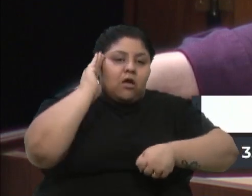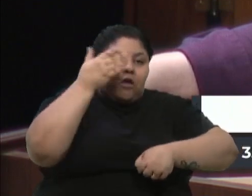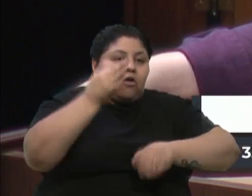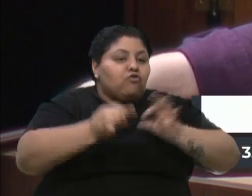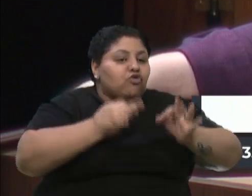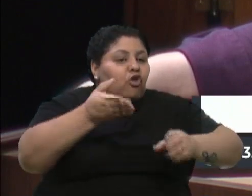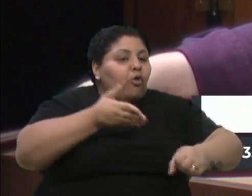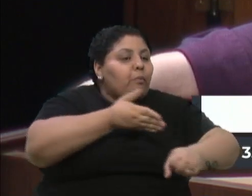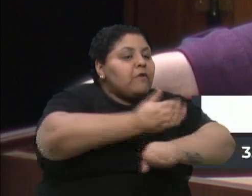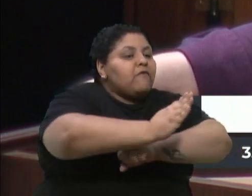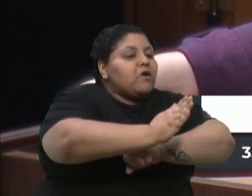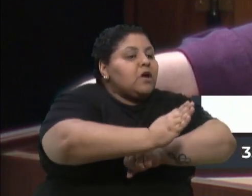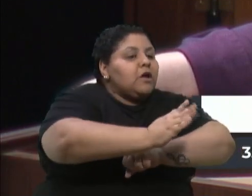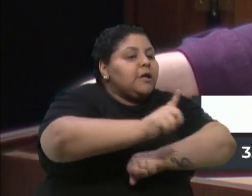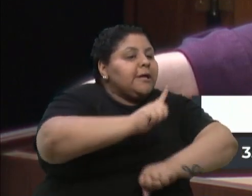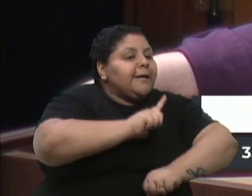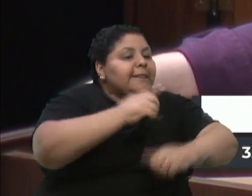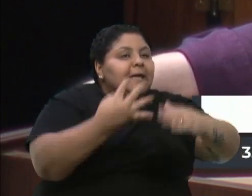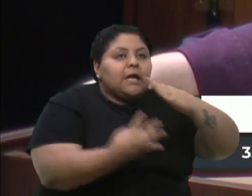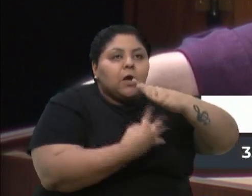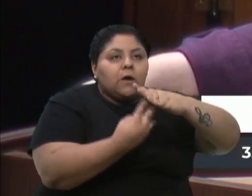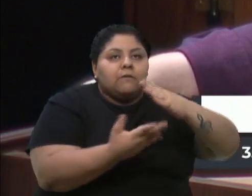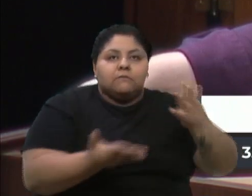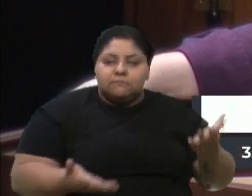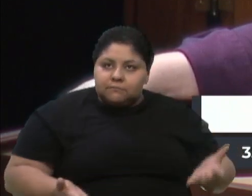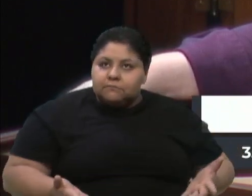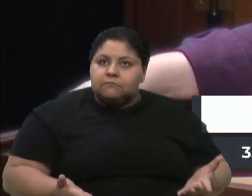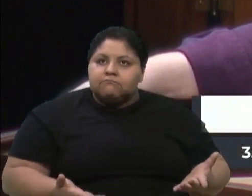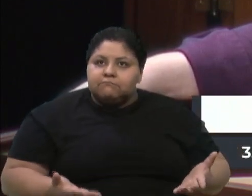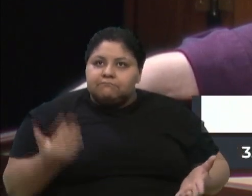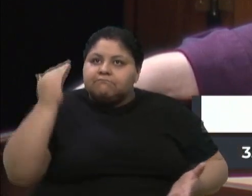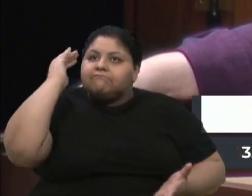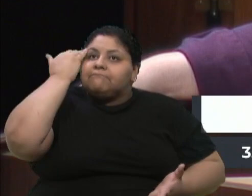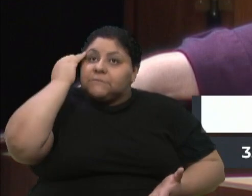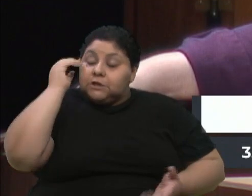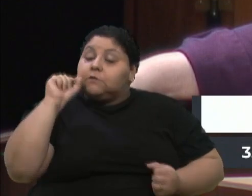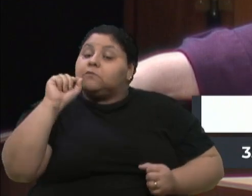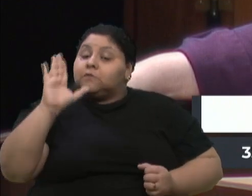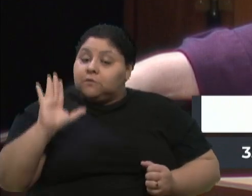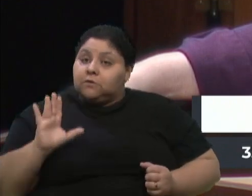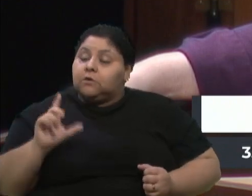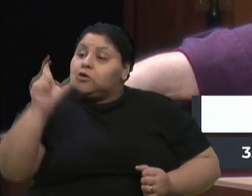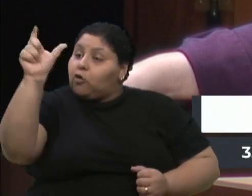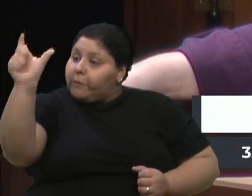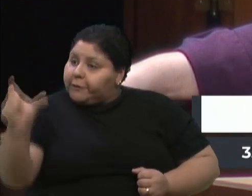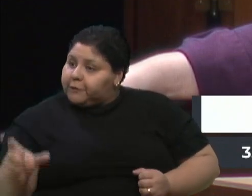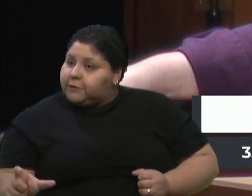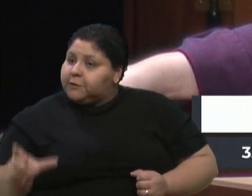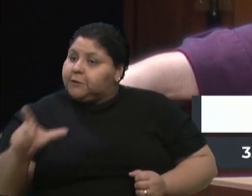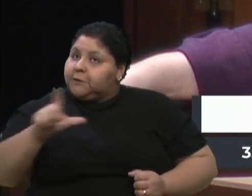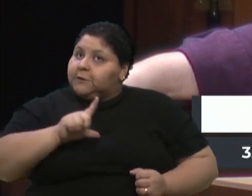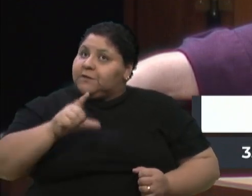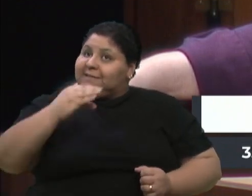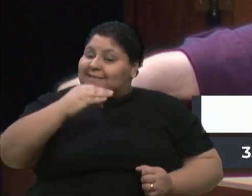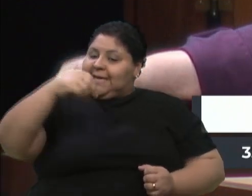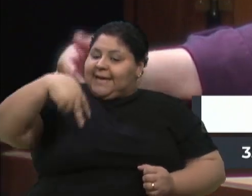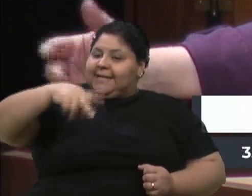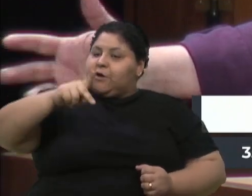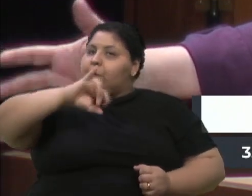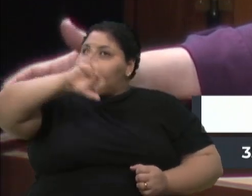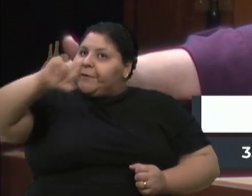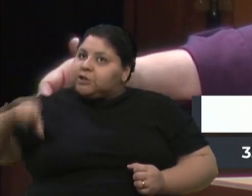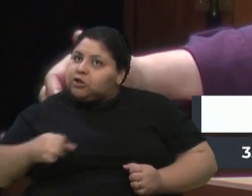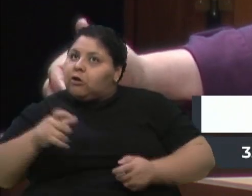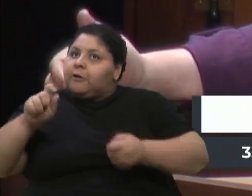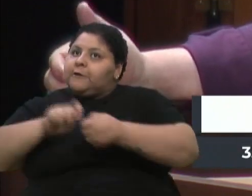comprovado que existe quarteirização. Não, entendemos que o quê? Que uma pessoa que tem o CNPJ e ela faz parte ou de uma